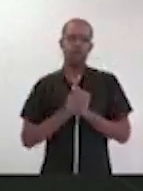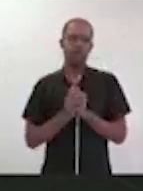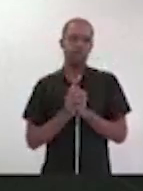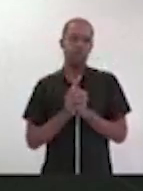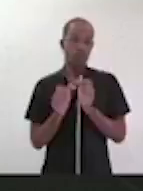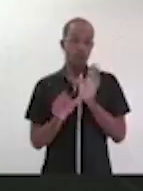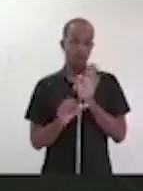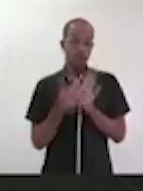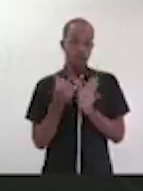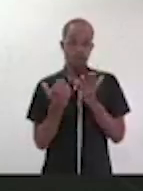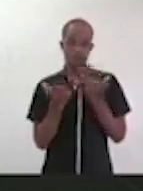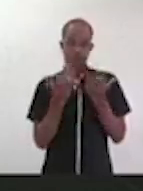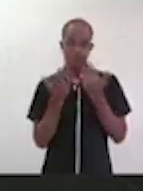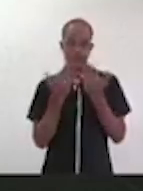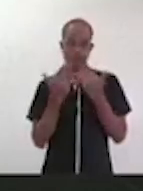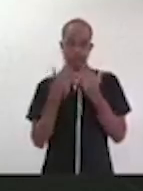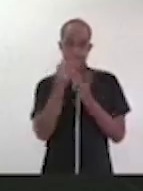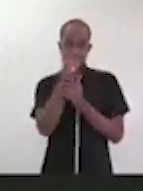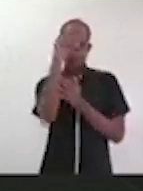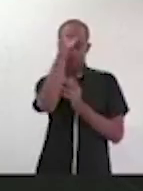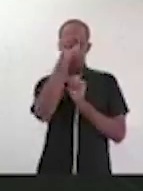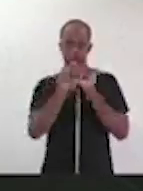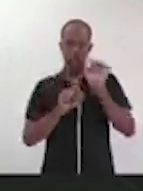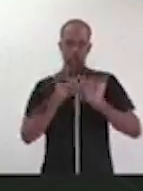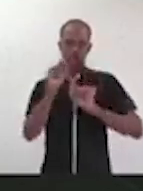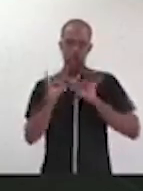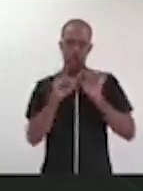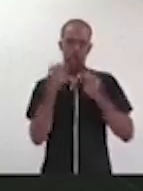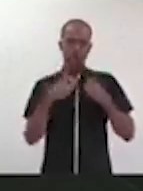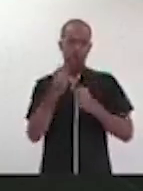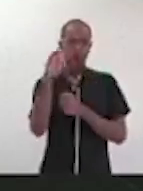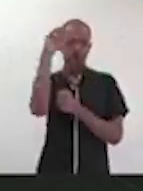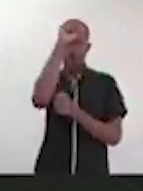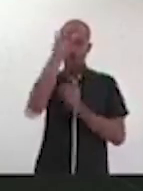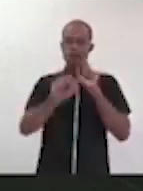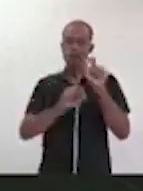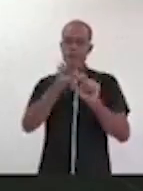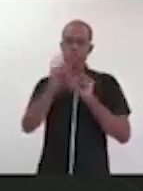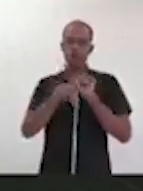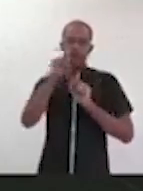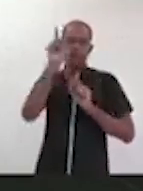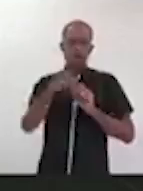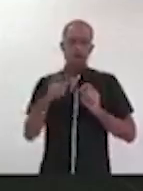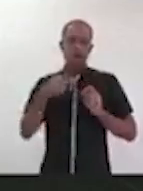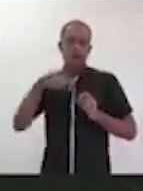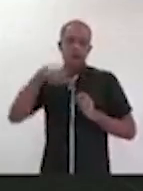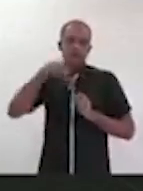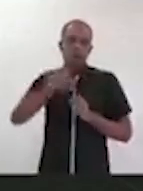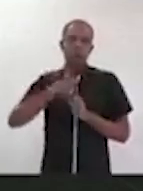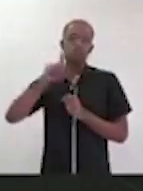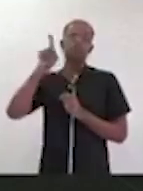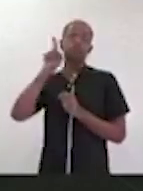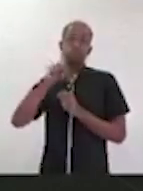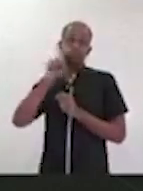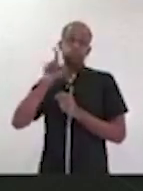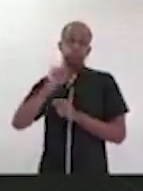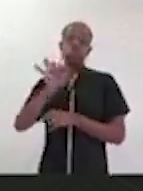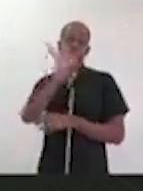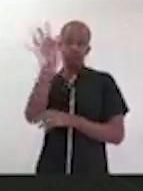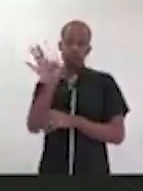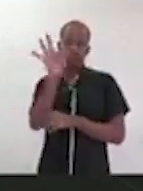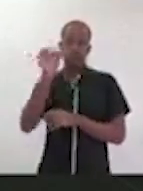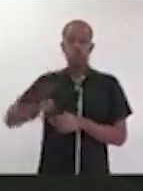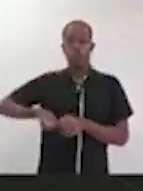que aprender a dialogar, não foi nem que eu aprendi, que eu tive que aprender, foi quando eu fui para Harvard para fazer a minha faculdade, eu fui com bolsa